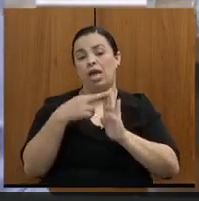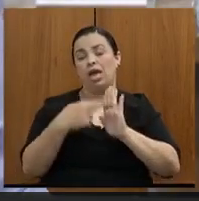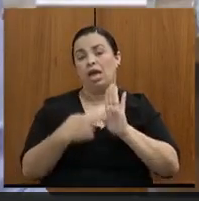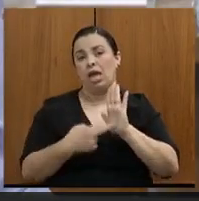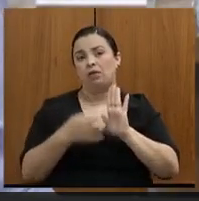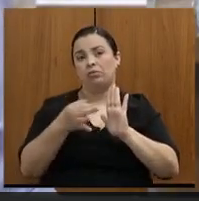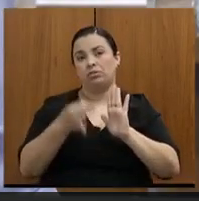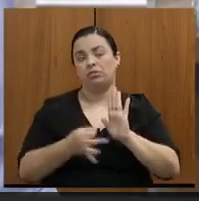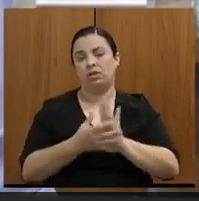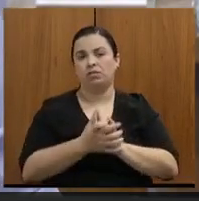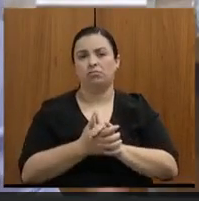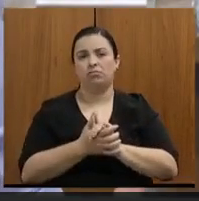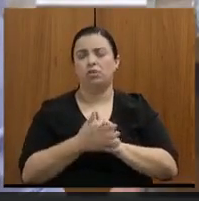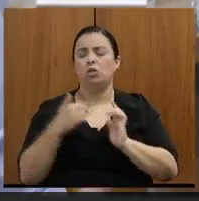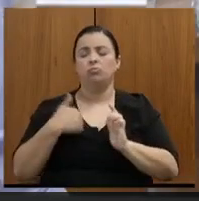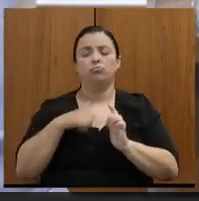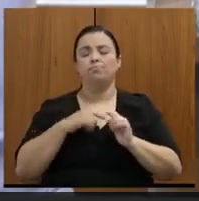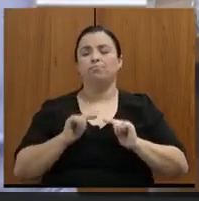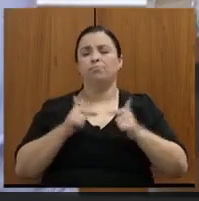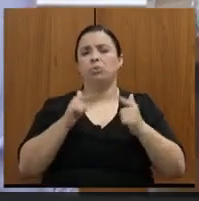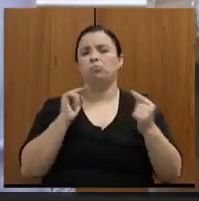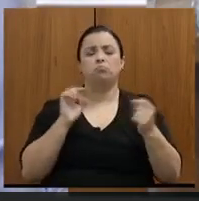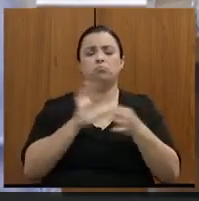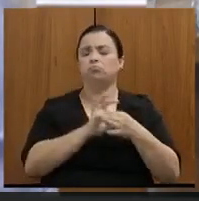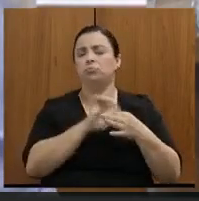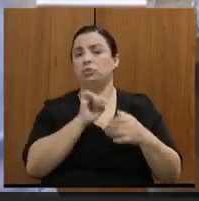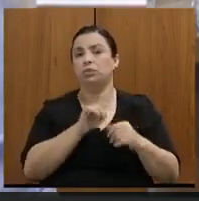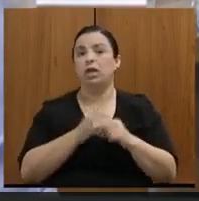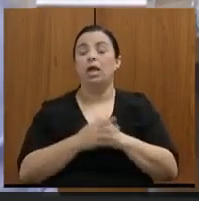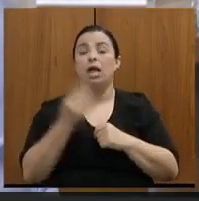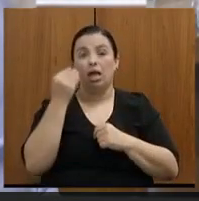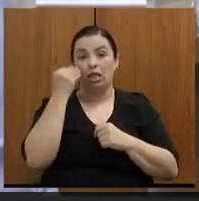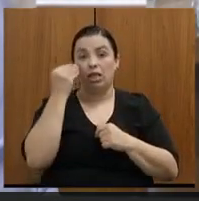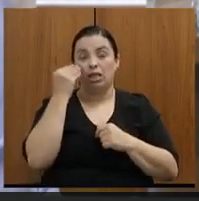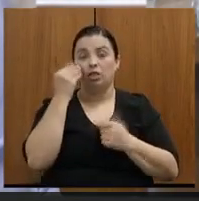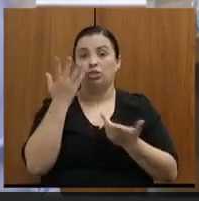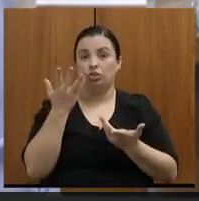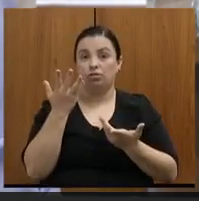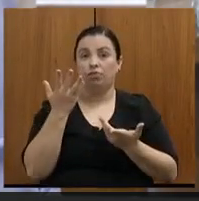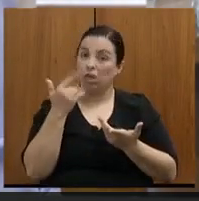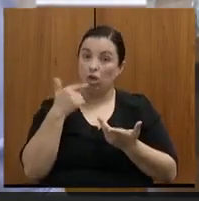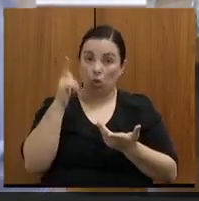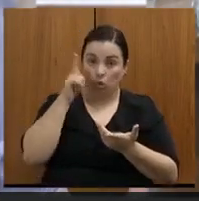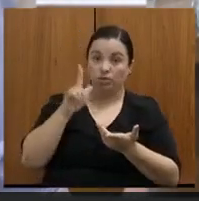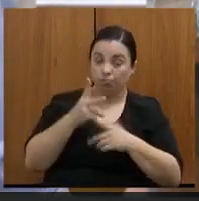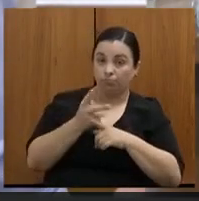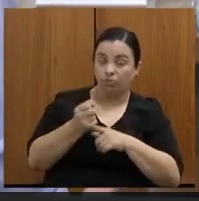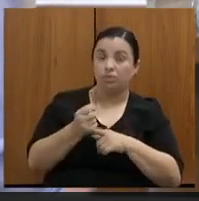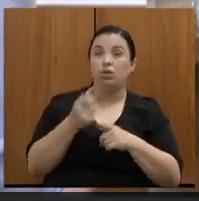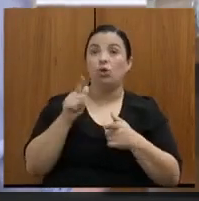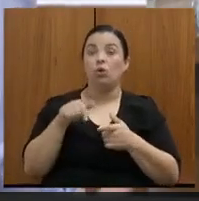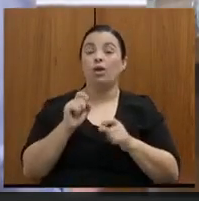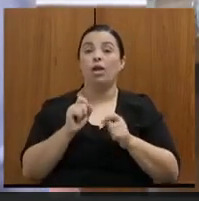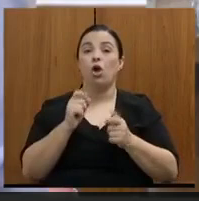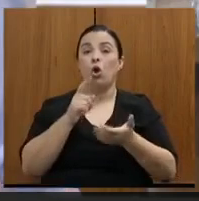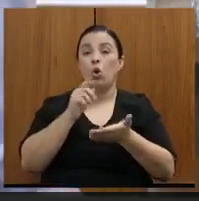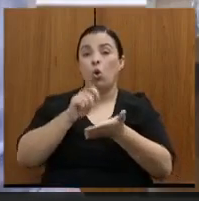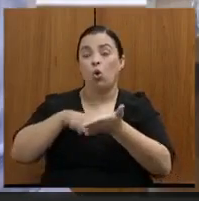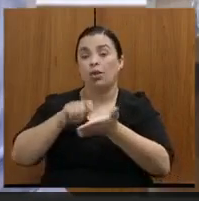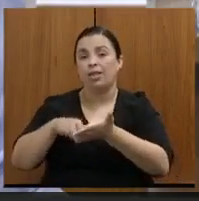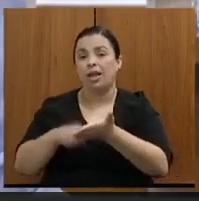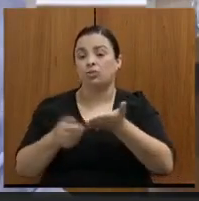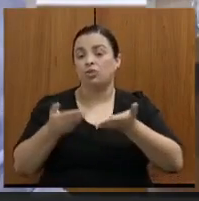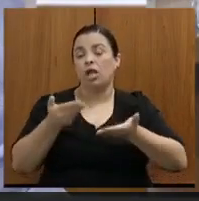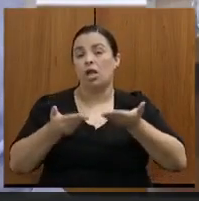Uma foi a tentativa, e com êxito, de equacionar contratos que existiam, contratos de concessão